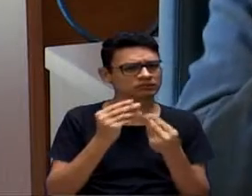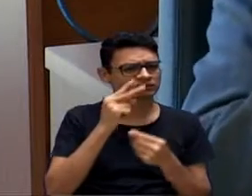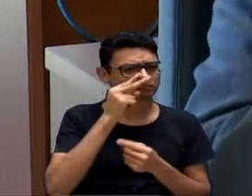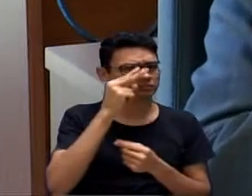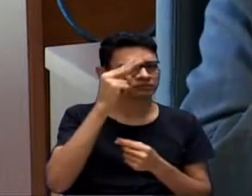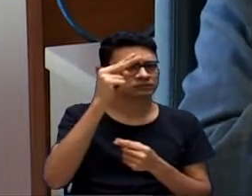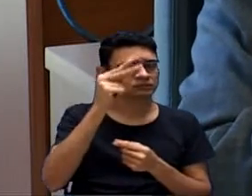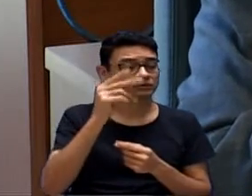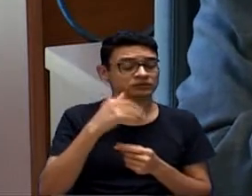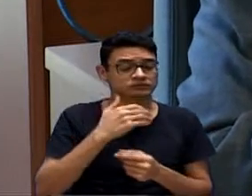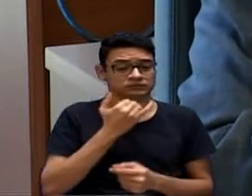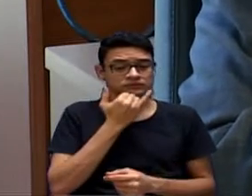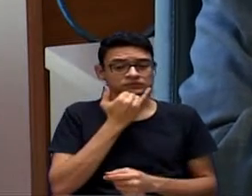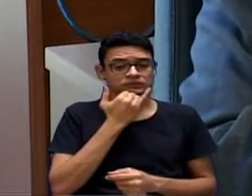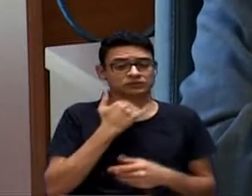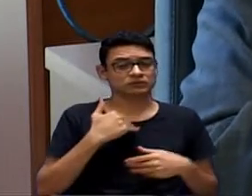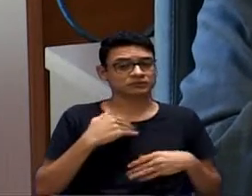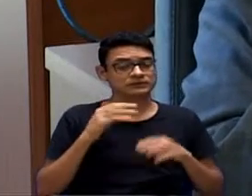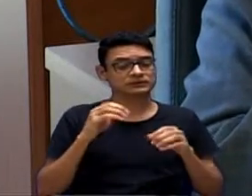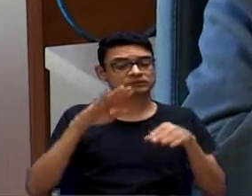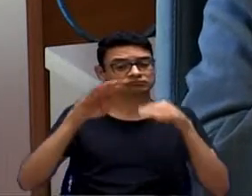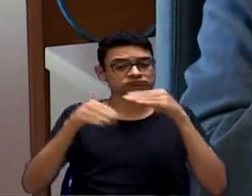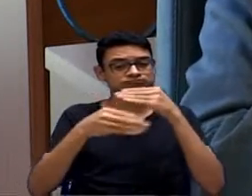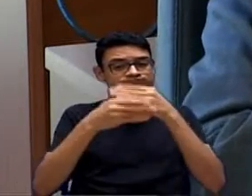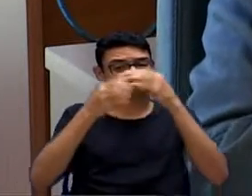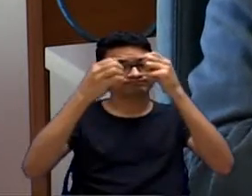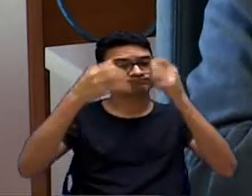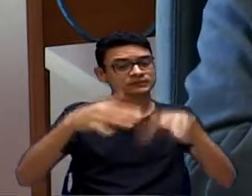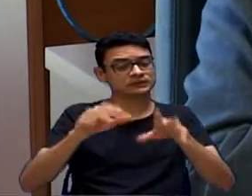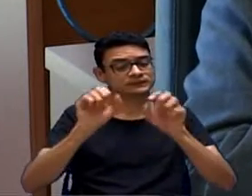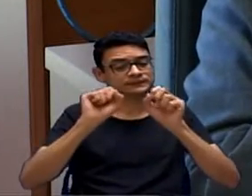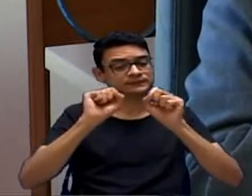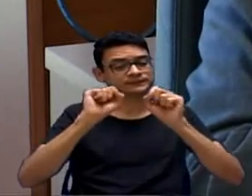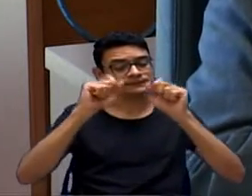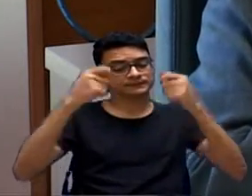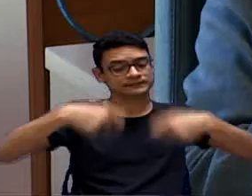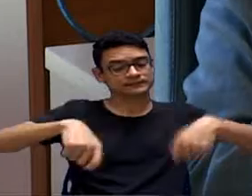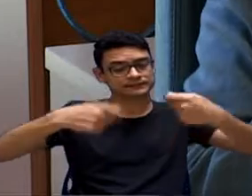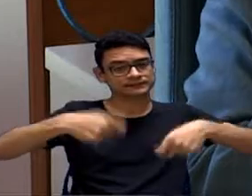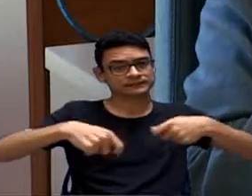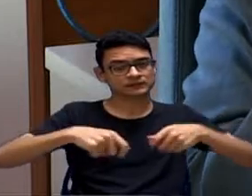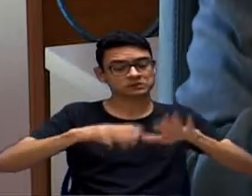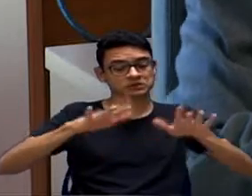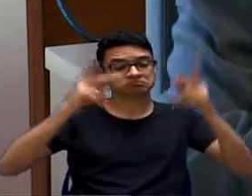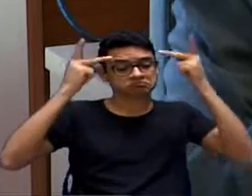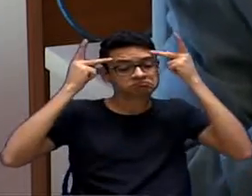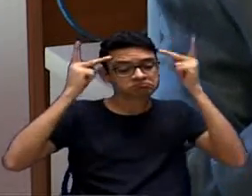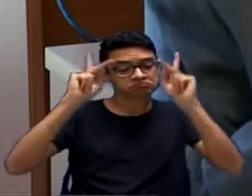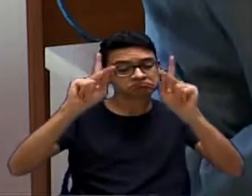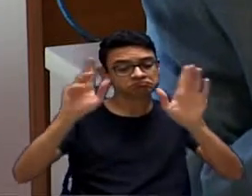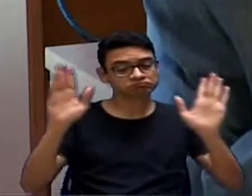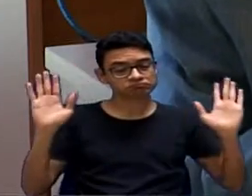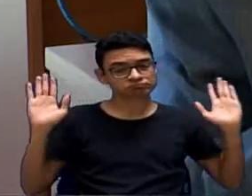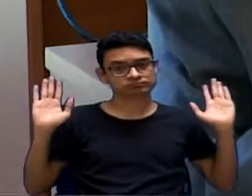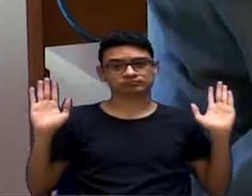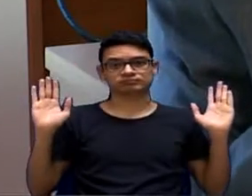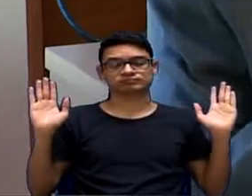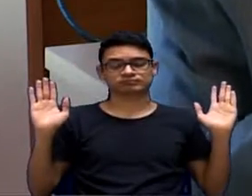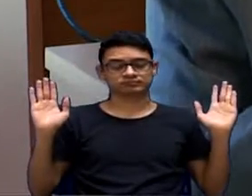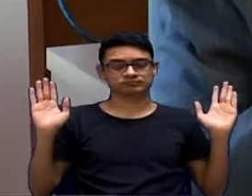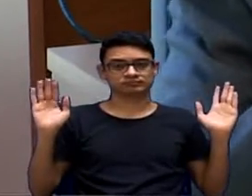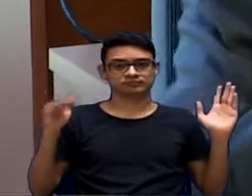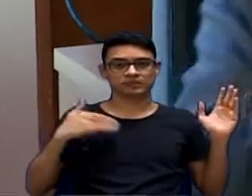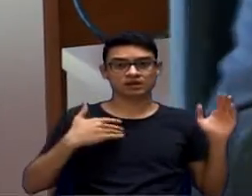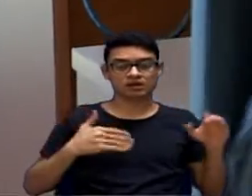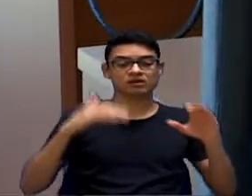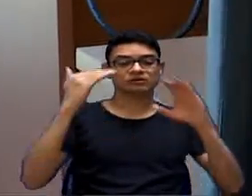tem que fazer essa observação. Então, daí fica por conta de vossa excelência. Vossa excelência, um encaminhamento,